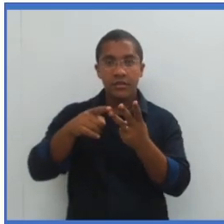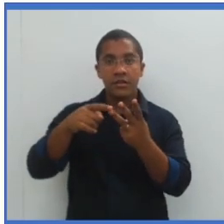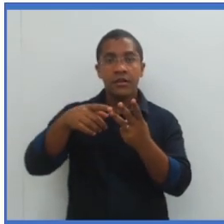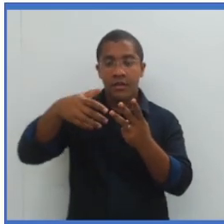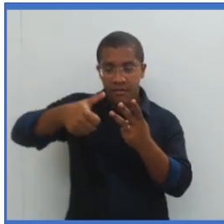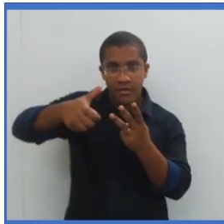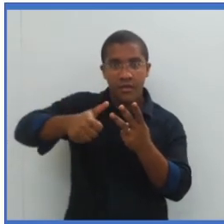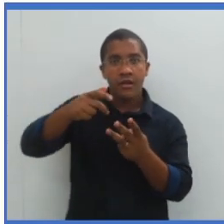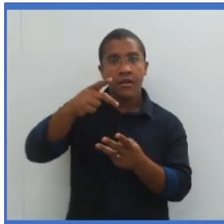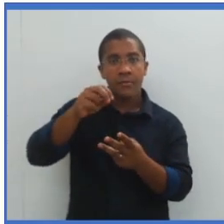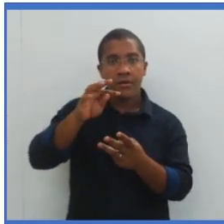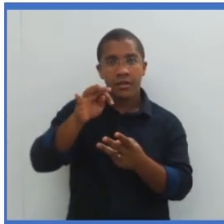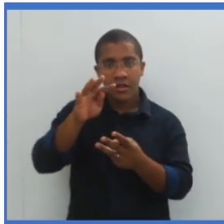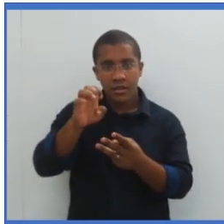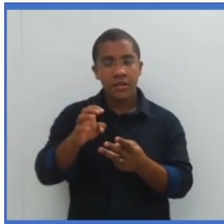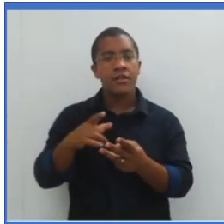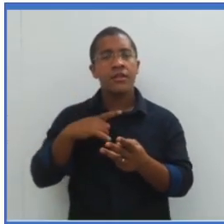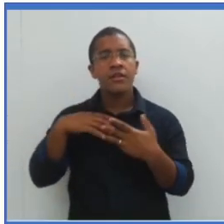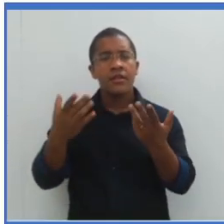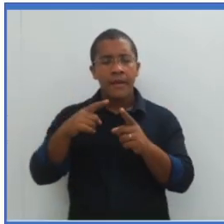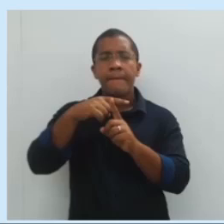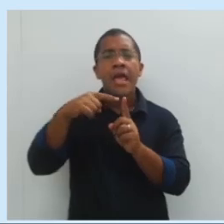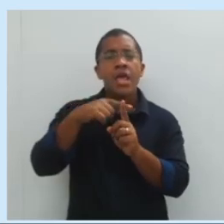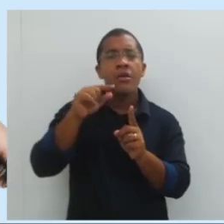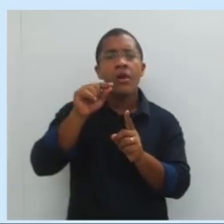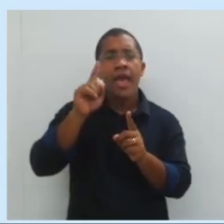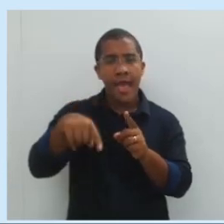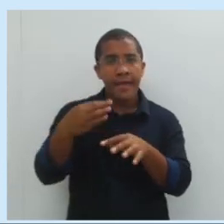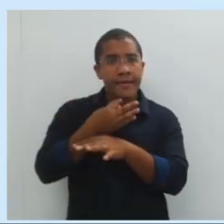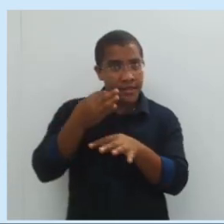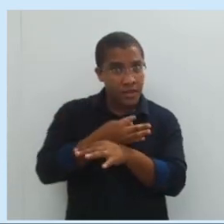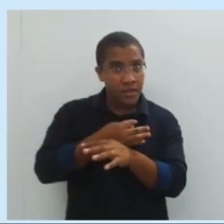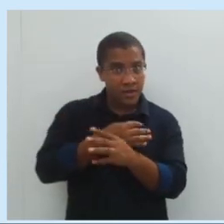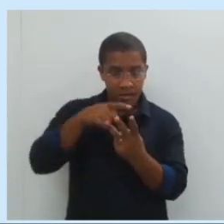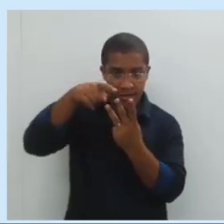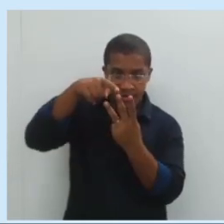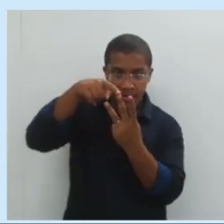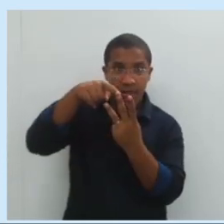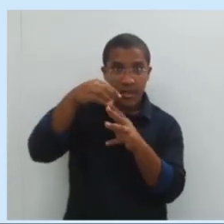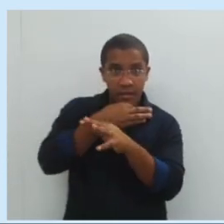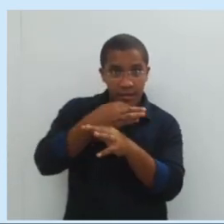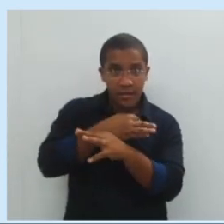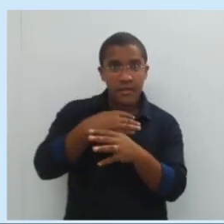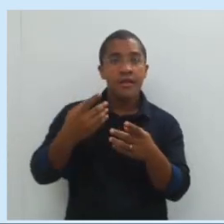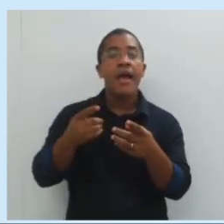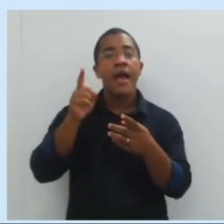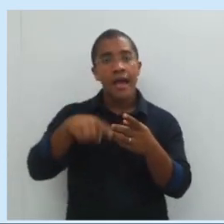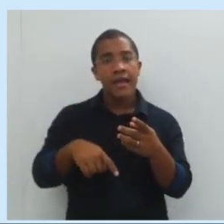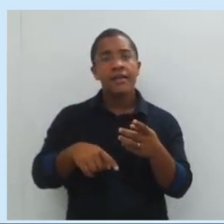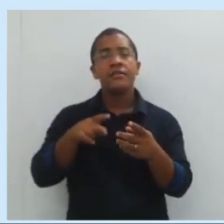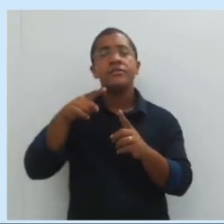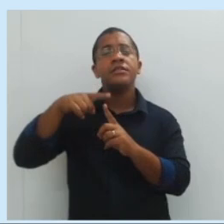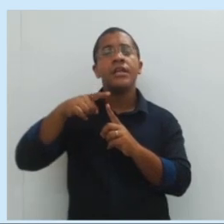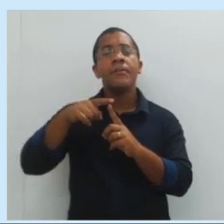Quem está no meio, Dantas, força resistente. Se é força resistente, a alavanca vai ser do